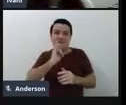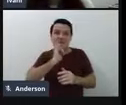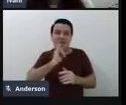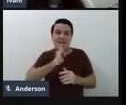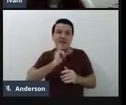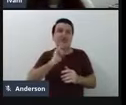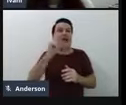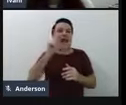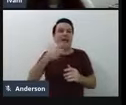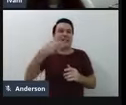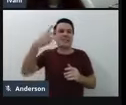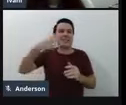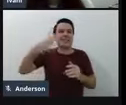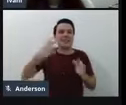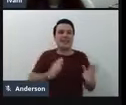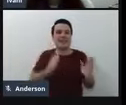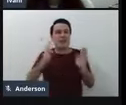terceira,